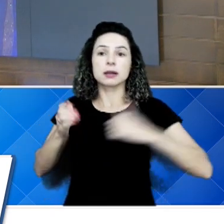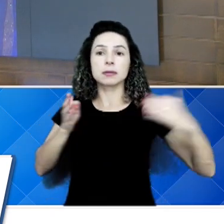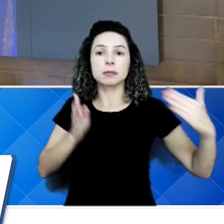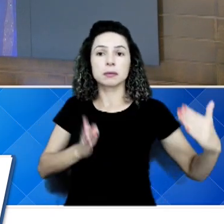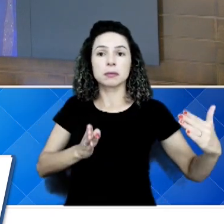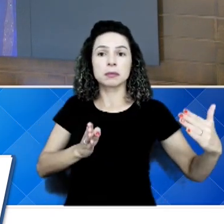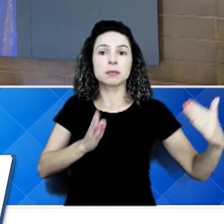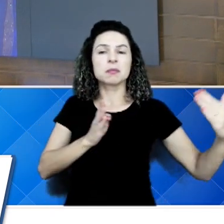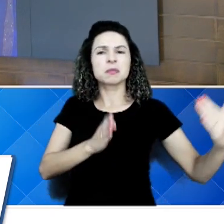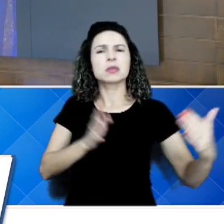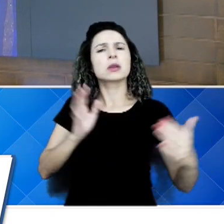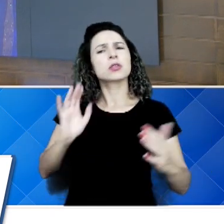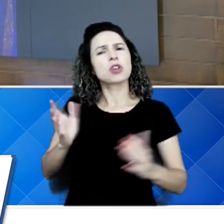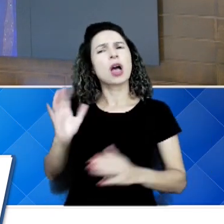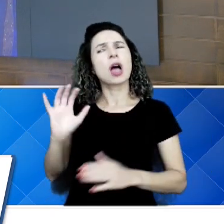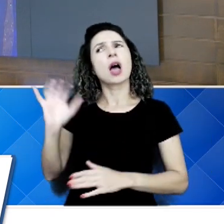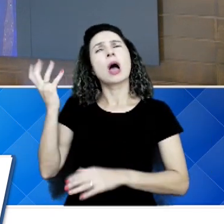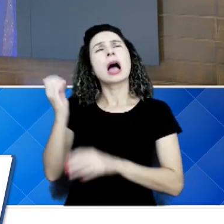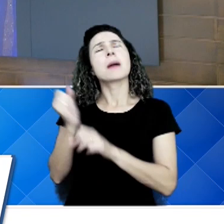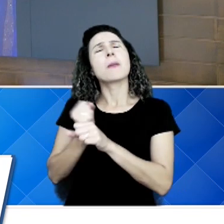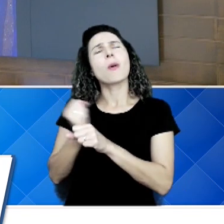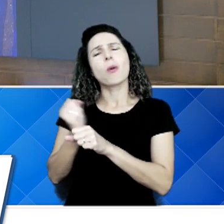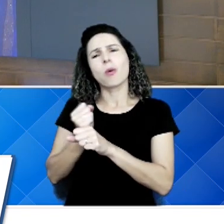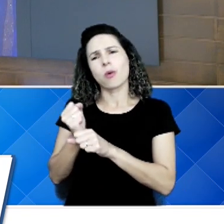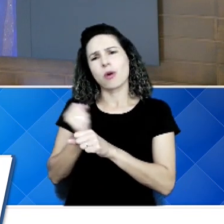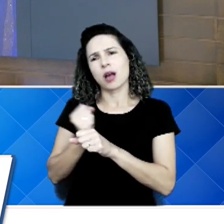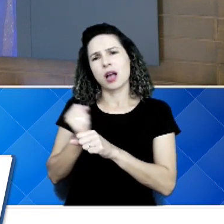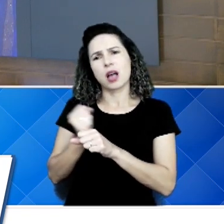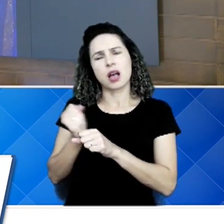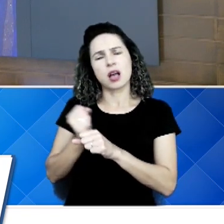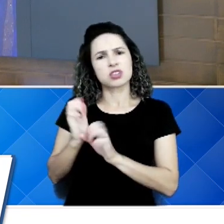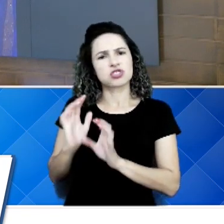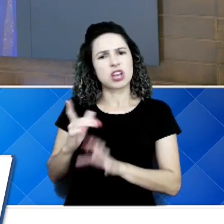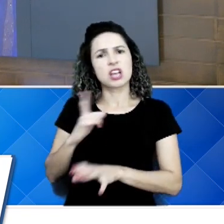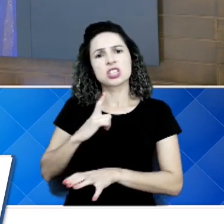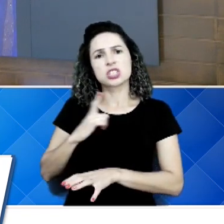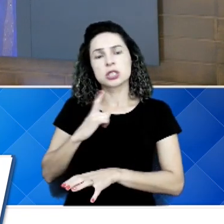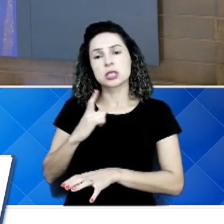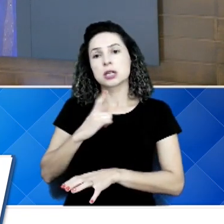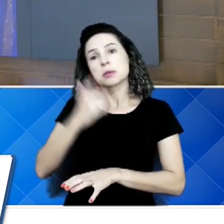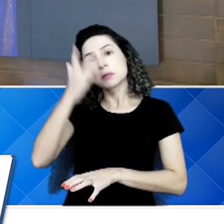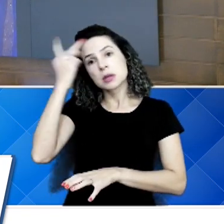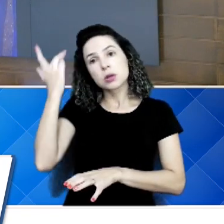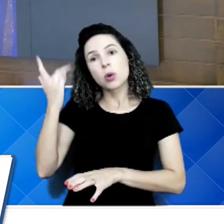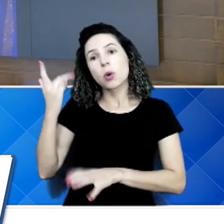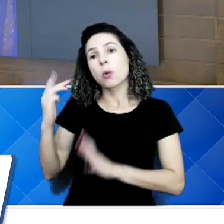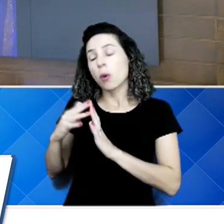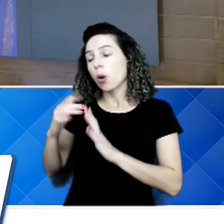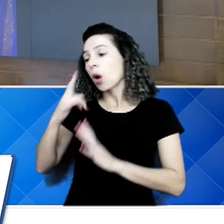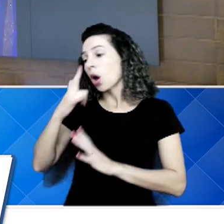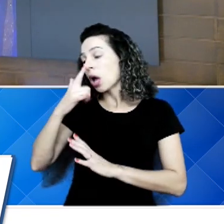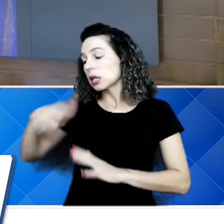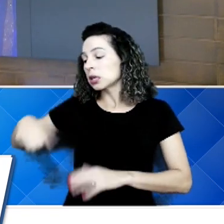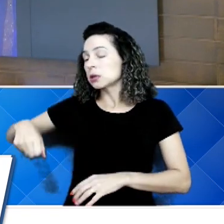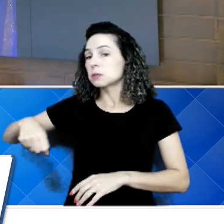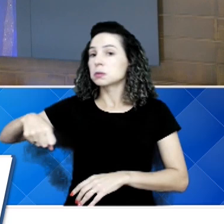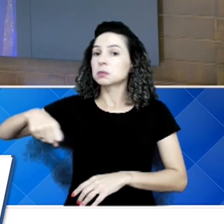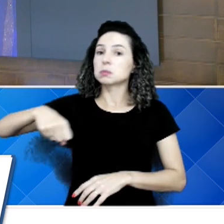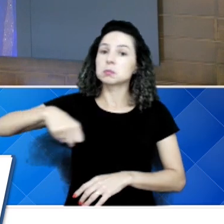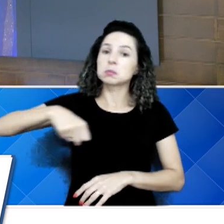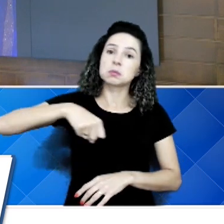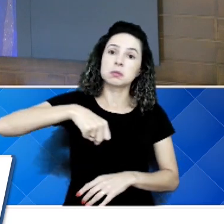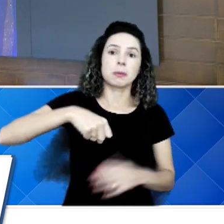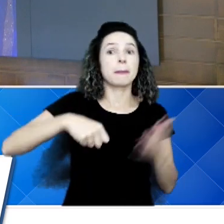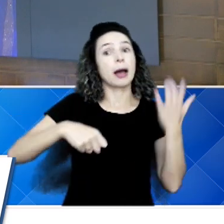já acontece há muito tempo, vários anos aí. Os moradores pegam o seu lixo, trazem, traziam